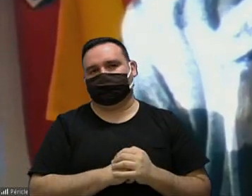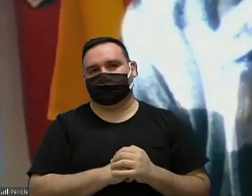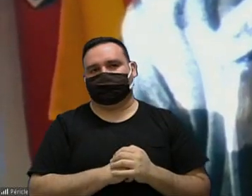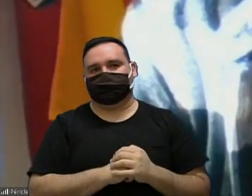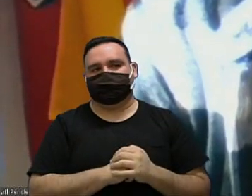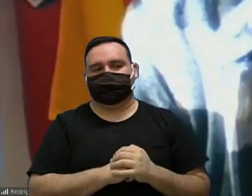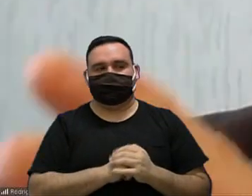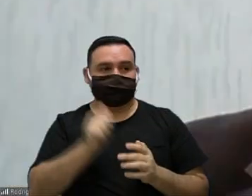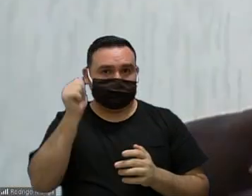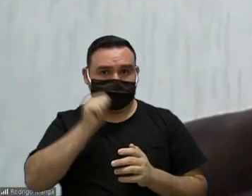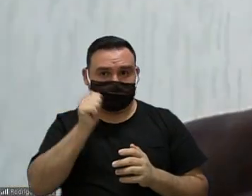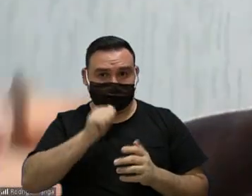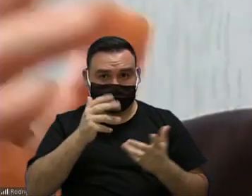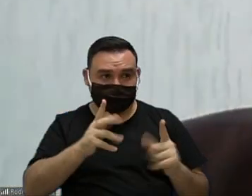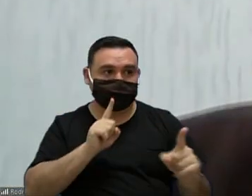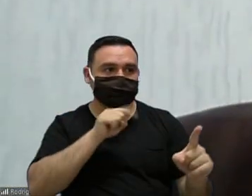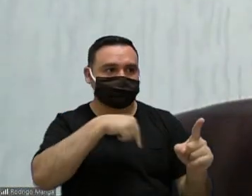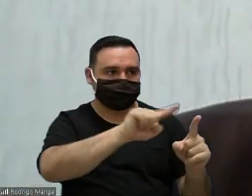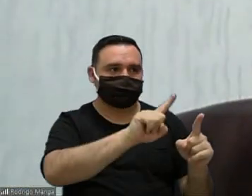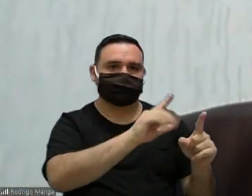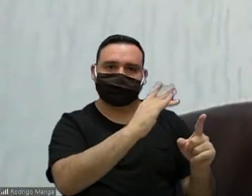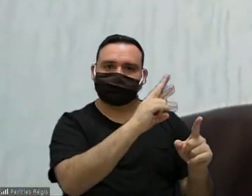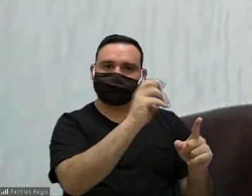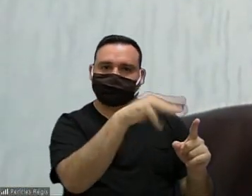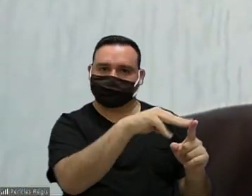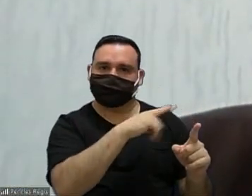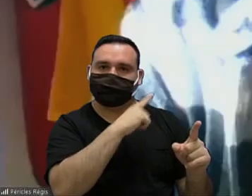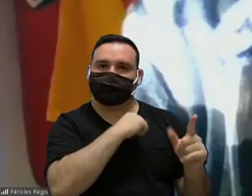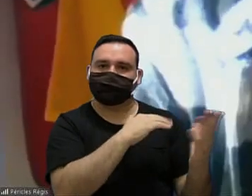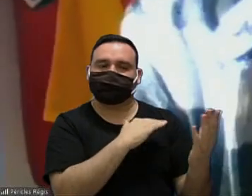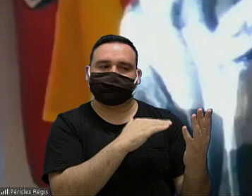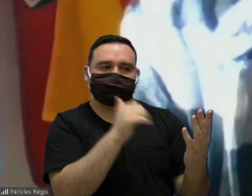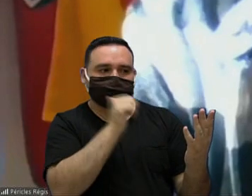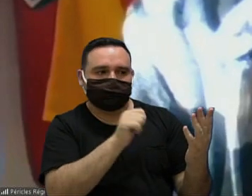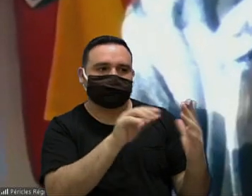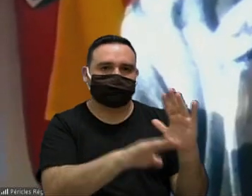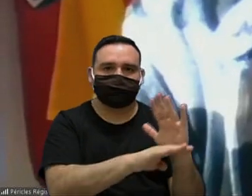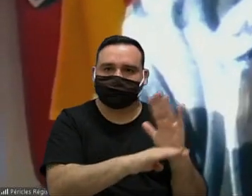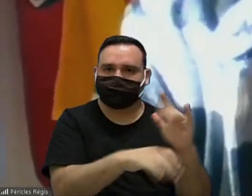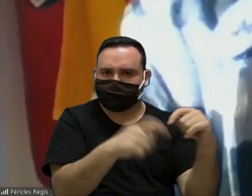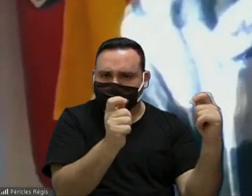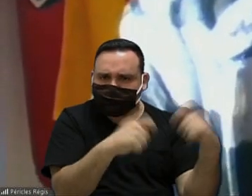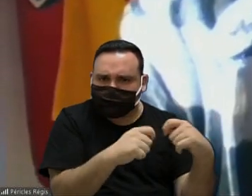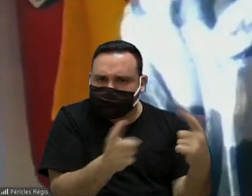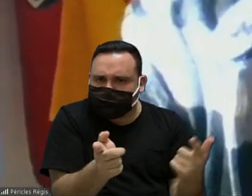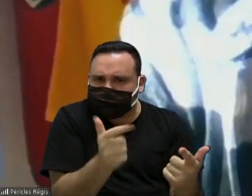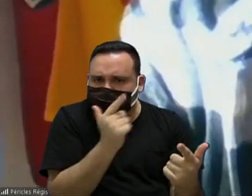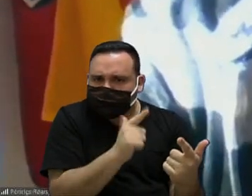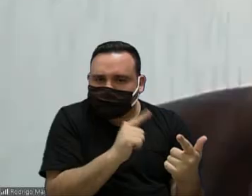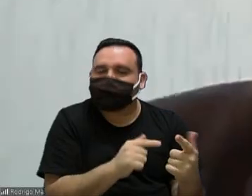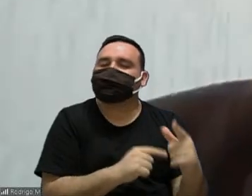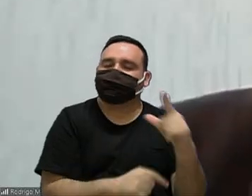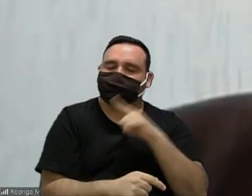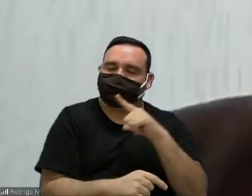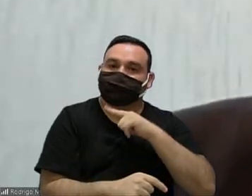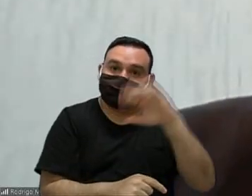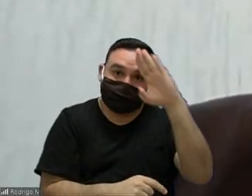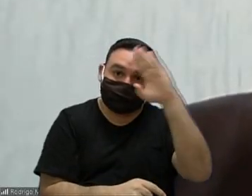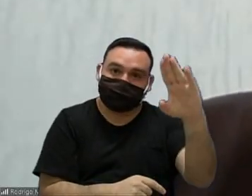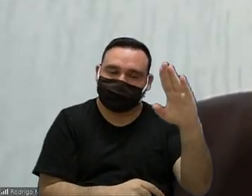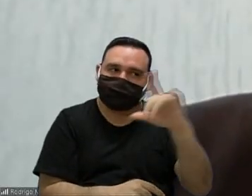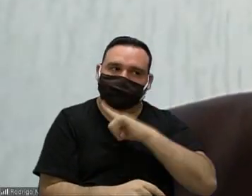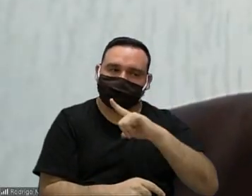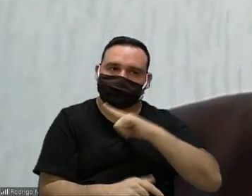a mulher que quiser ela vai até o serém ela tem essa ela consegue ter esse esse acesso prioridade